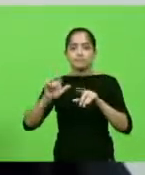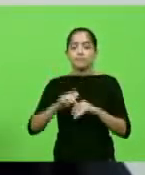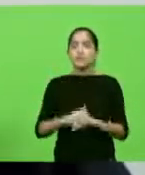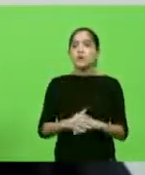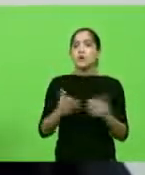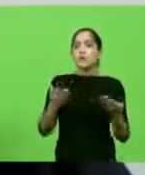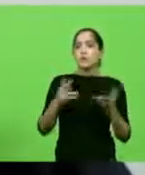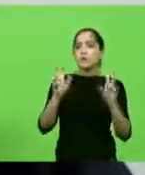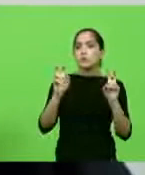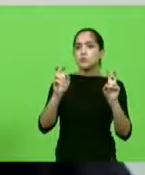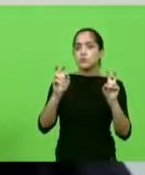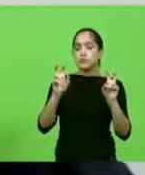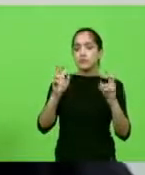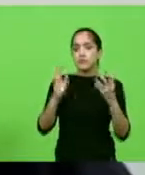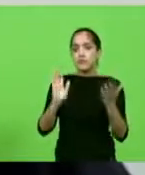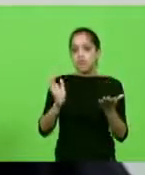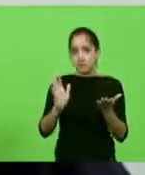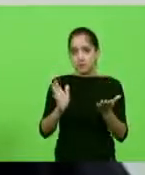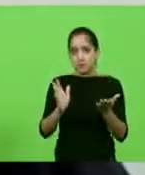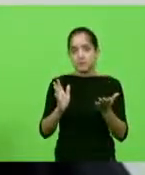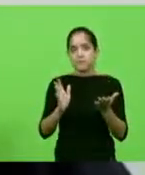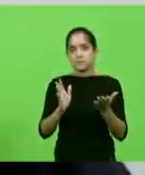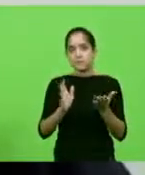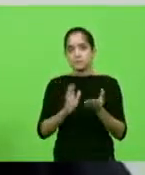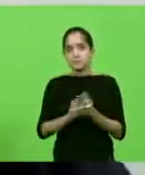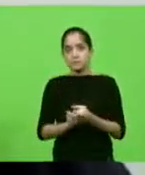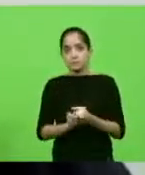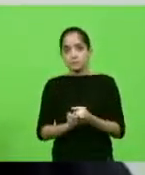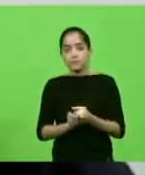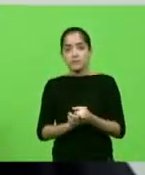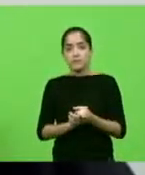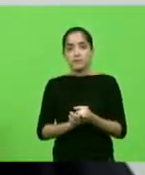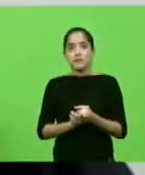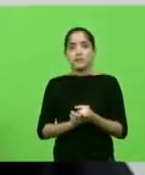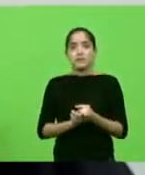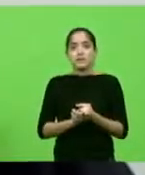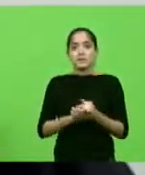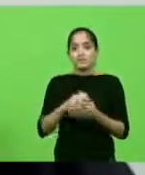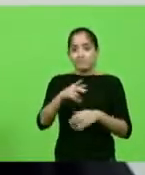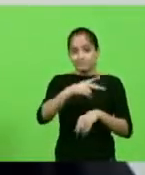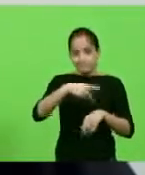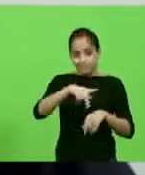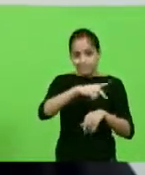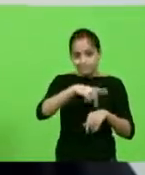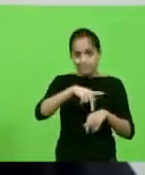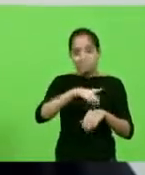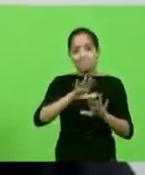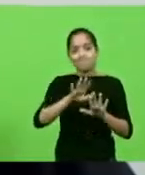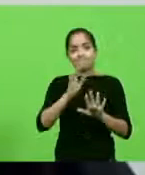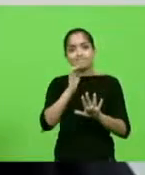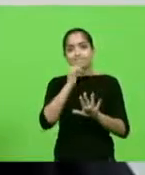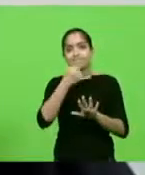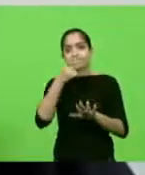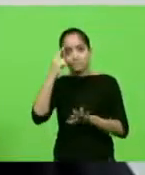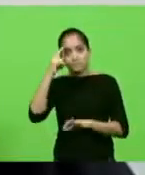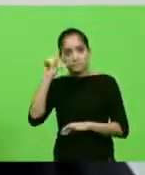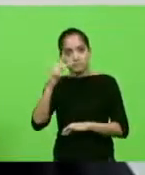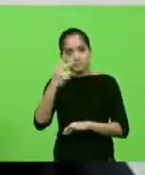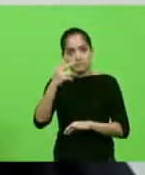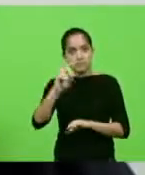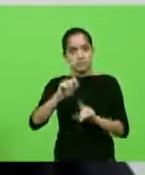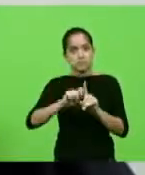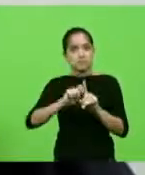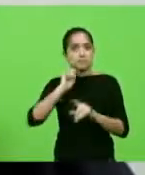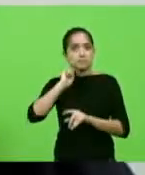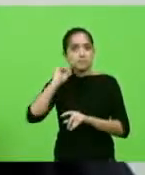assunto de hoje já estava superado em nosso país e é muito, muito triste que no dia 20 de abril